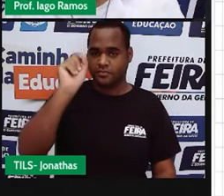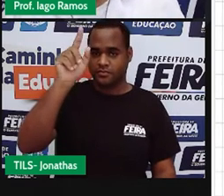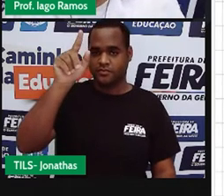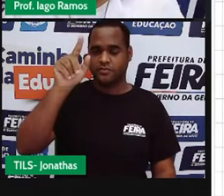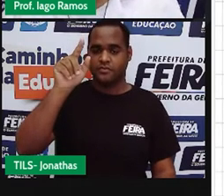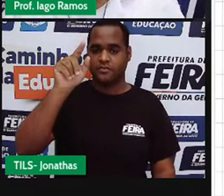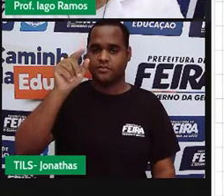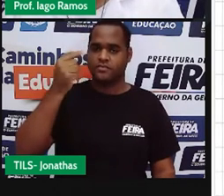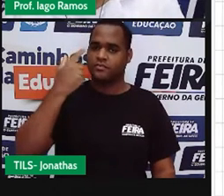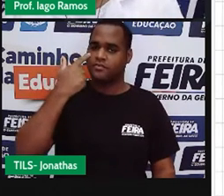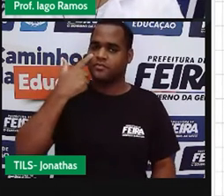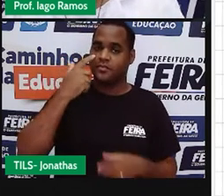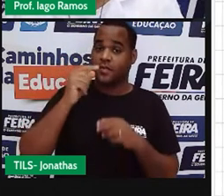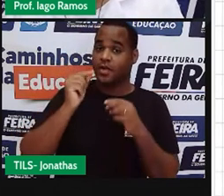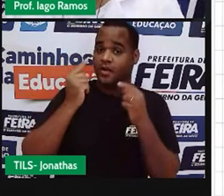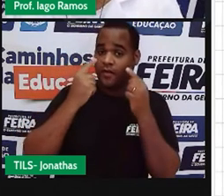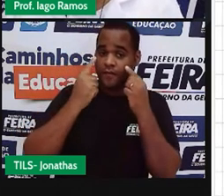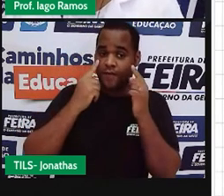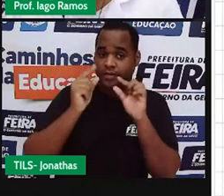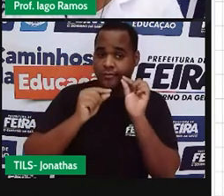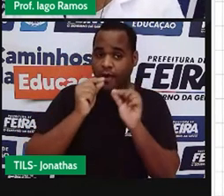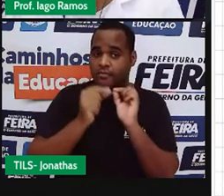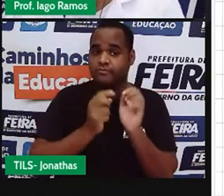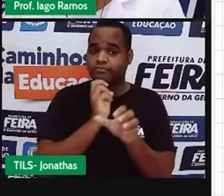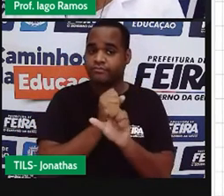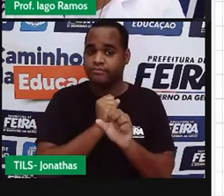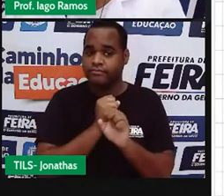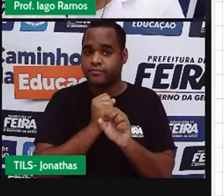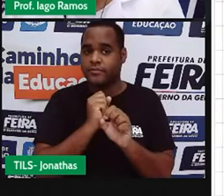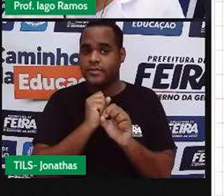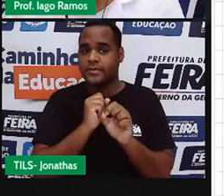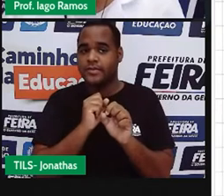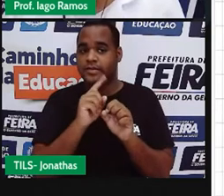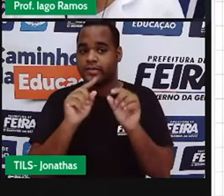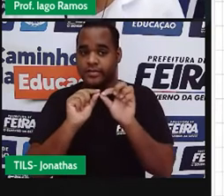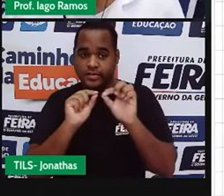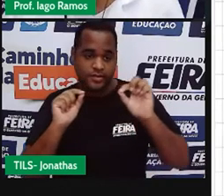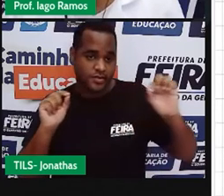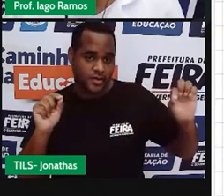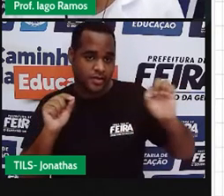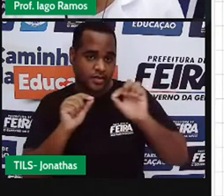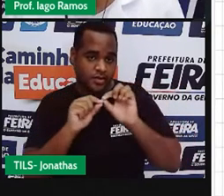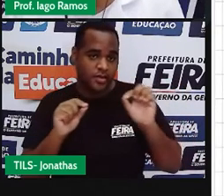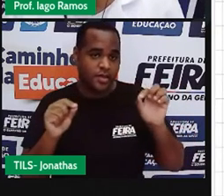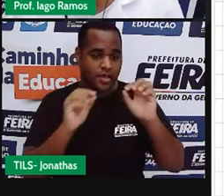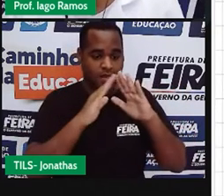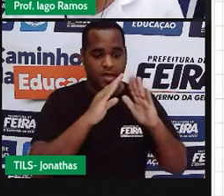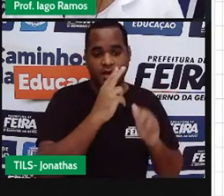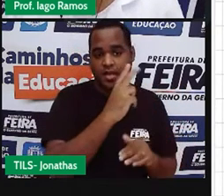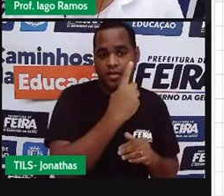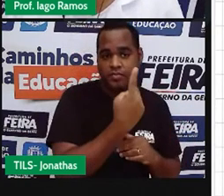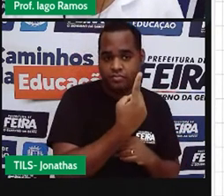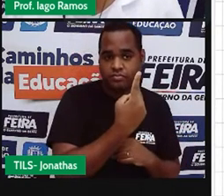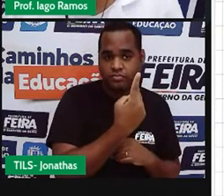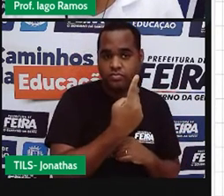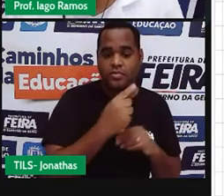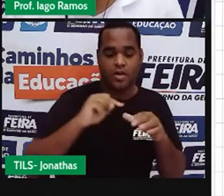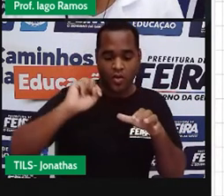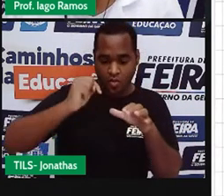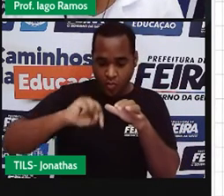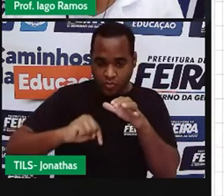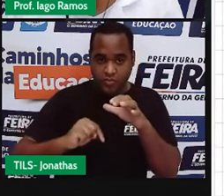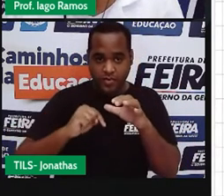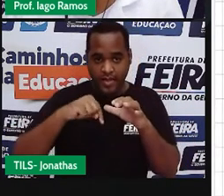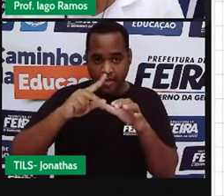Pronto, professor. Agora faça aí para mim, professor. A distância dele até a casa 1. A distância do poço